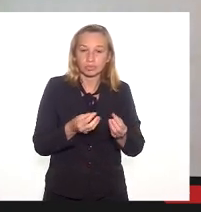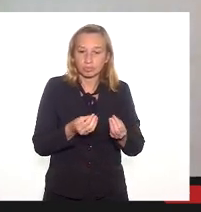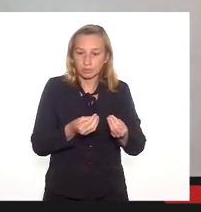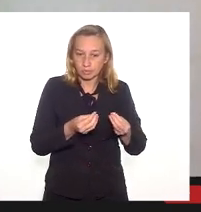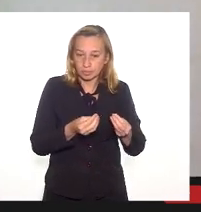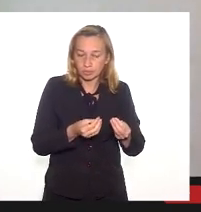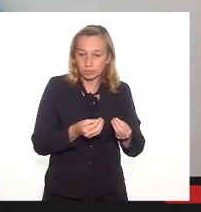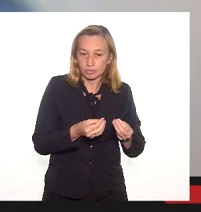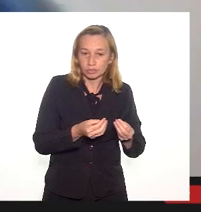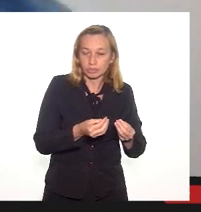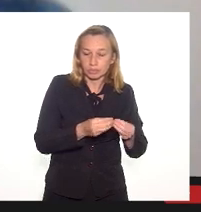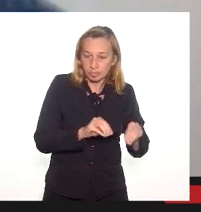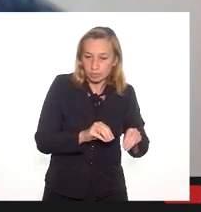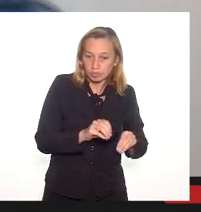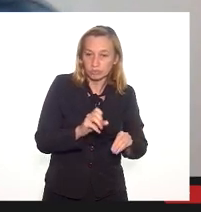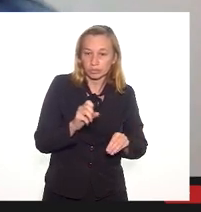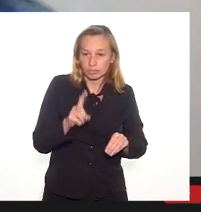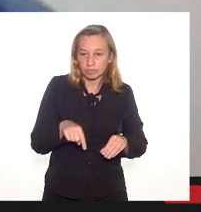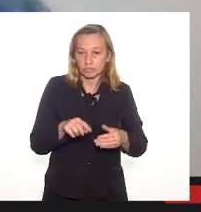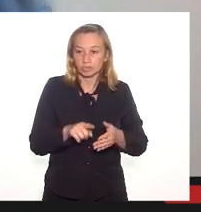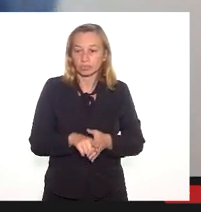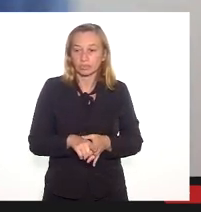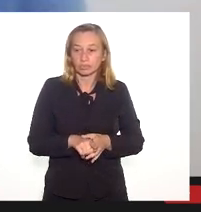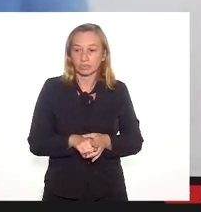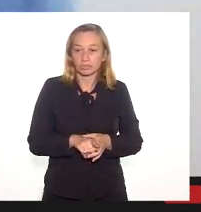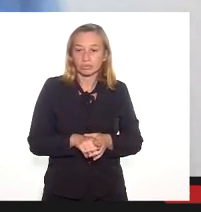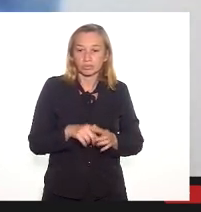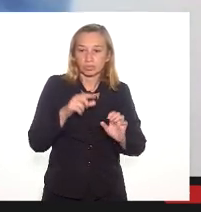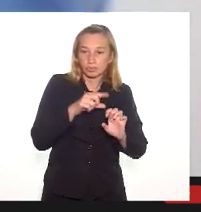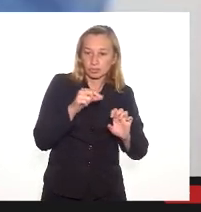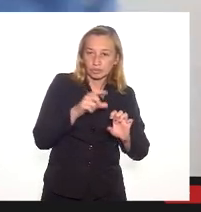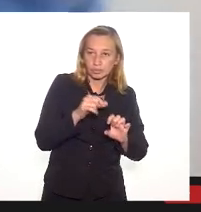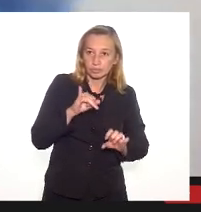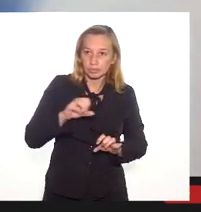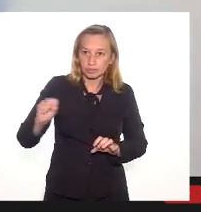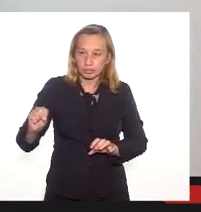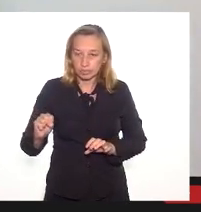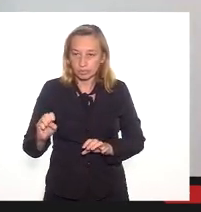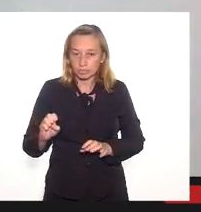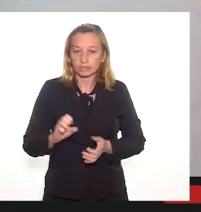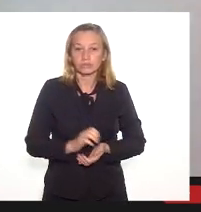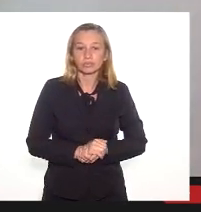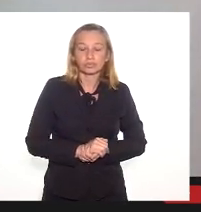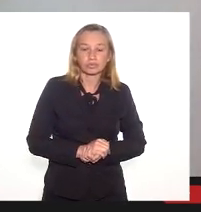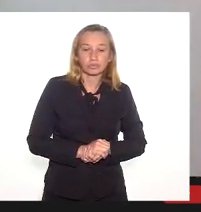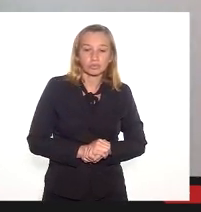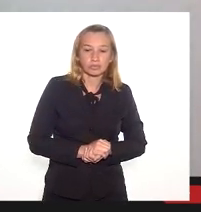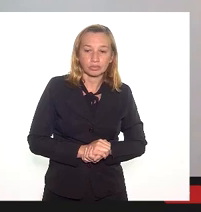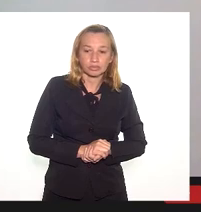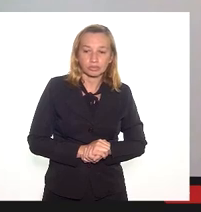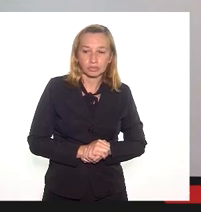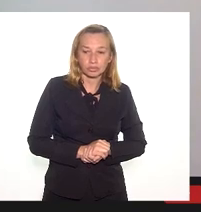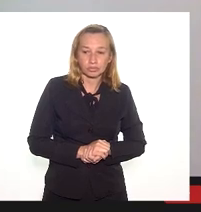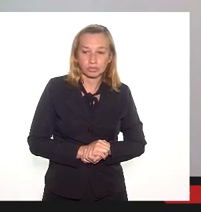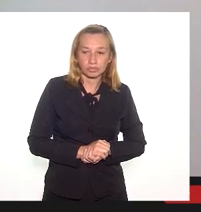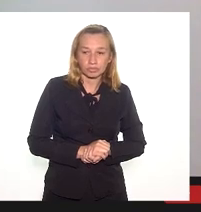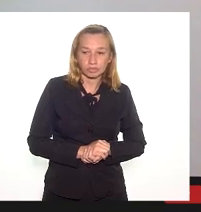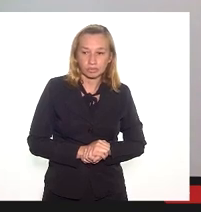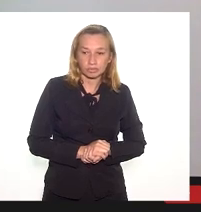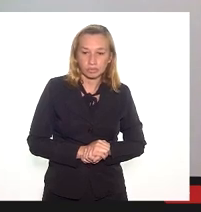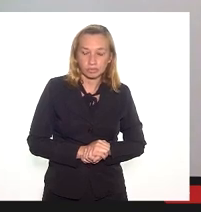decorrência da implementação do empreendimento CEARG, uma vez que o